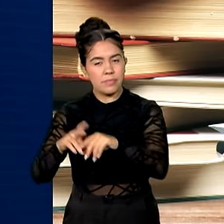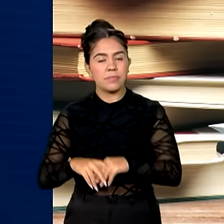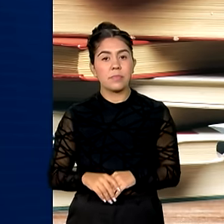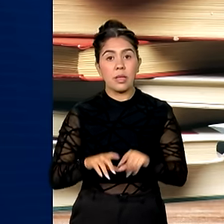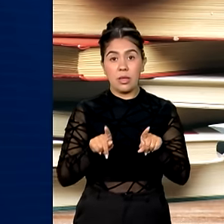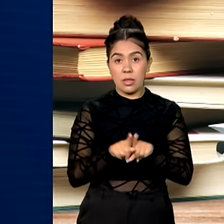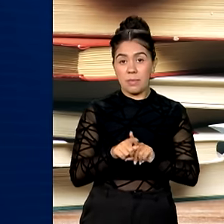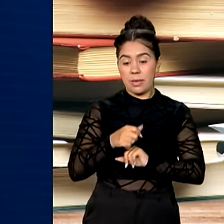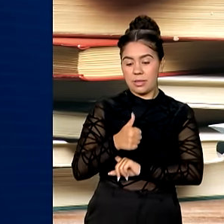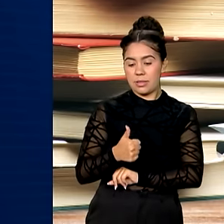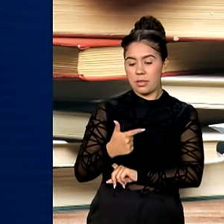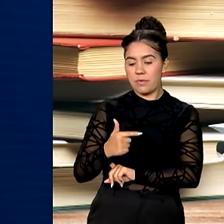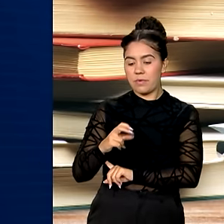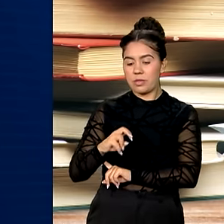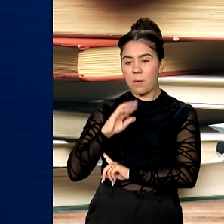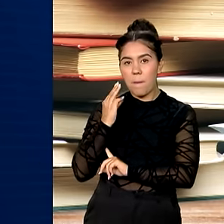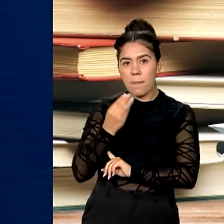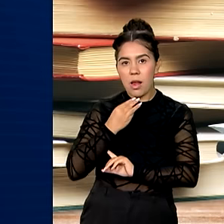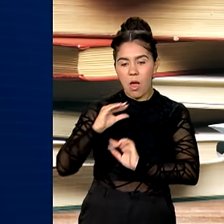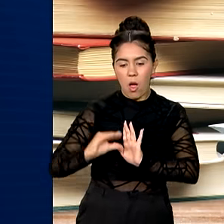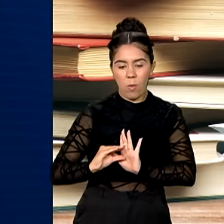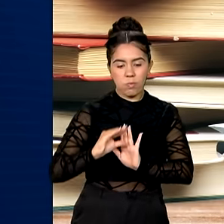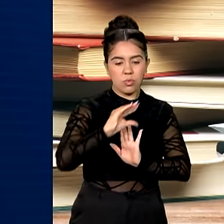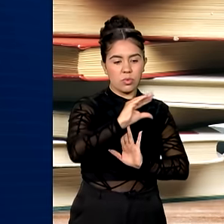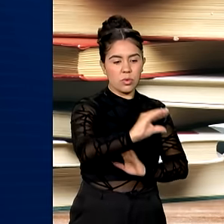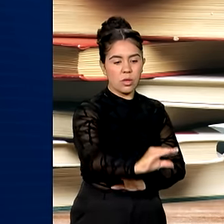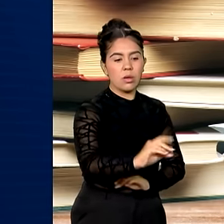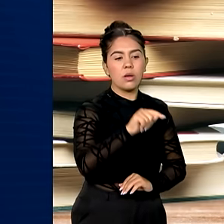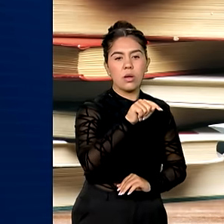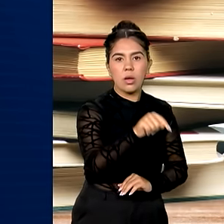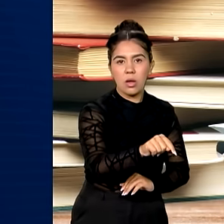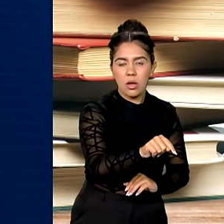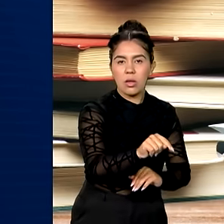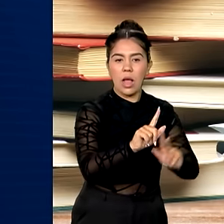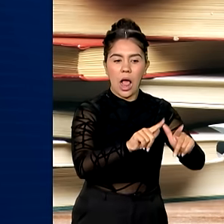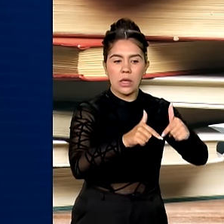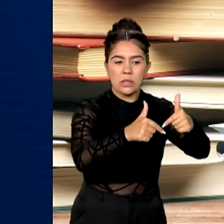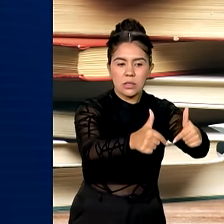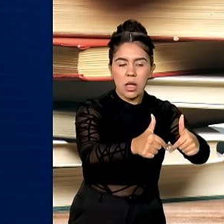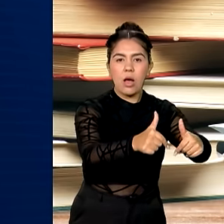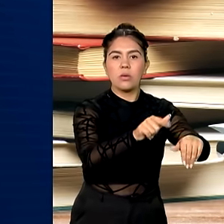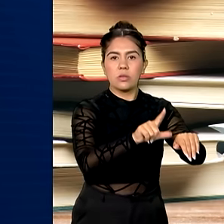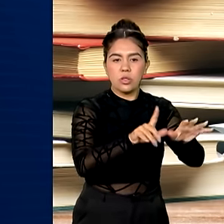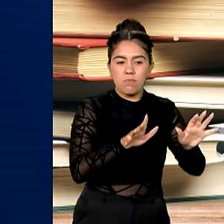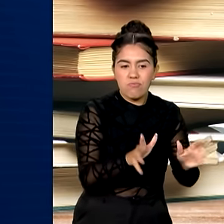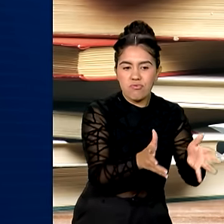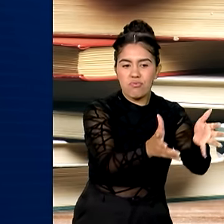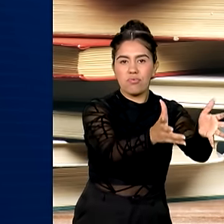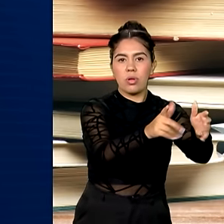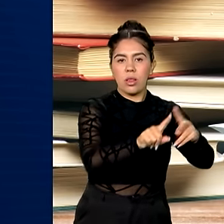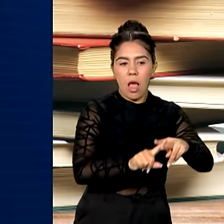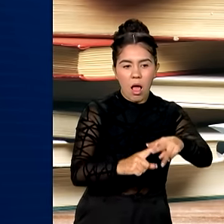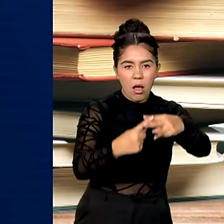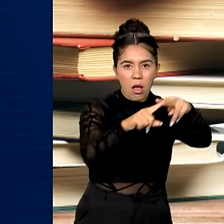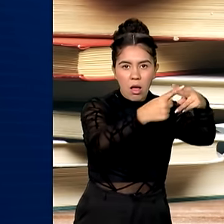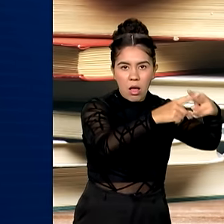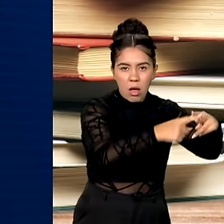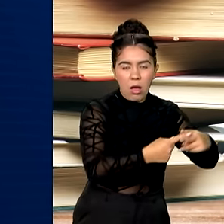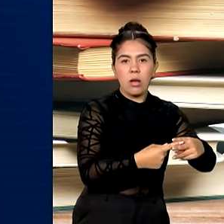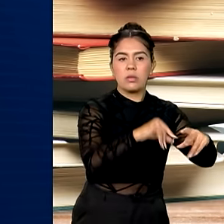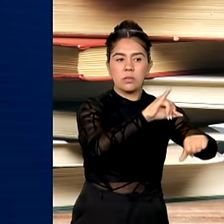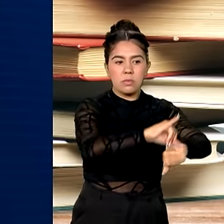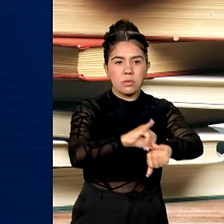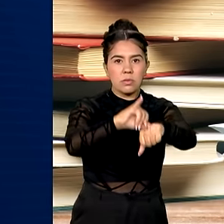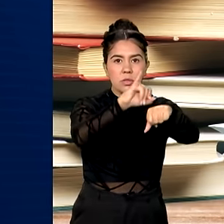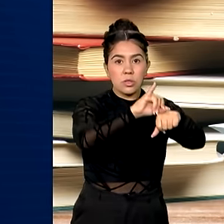125 milhões vão financiar ações de conservação, a difusão e o restauro de acervos históricos